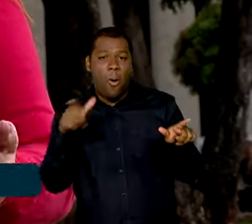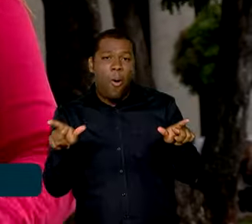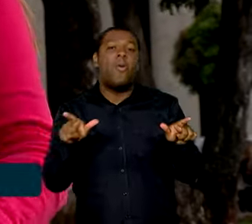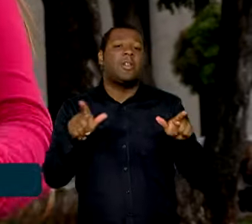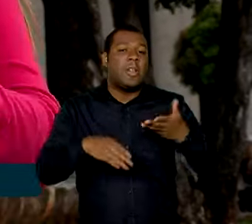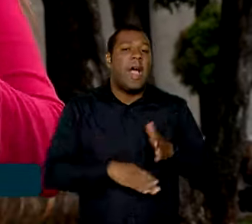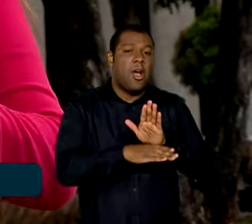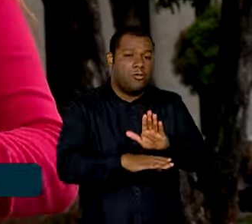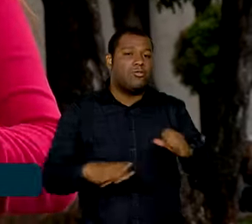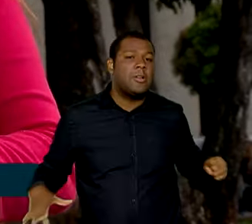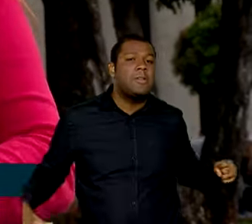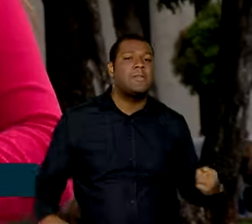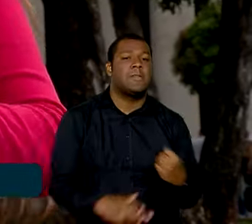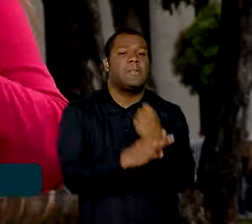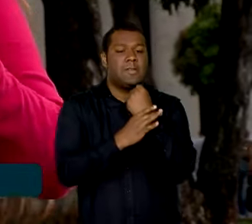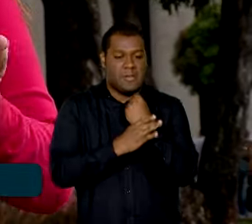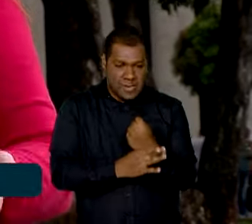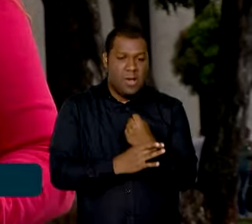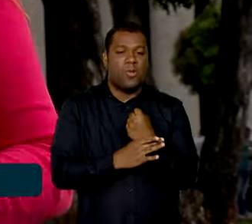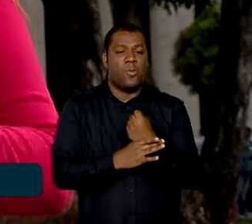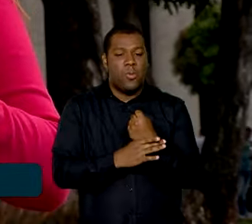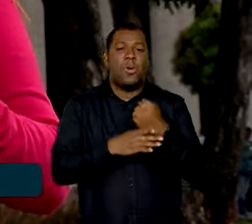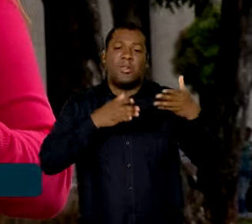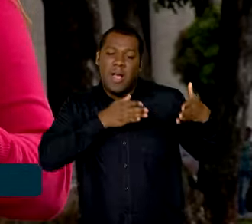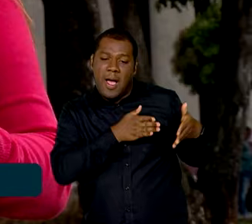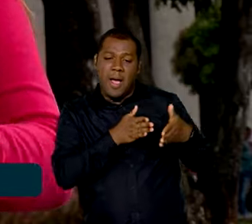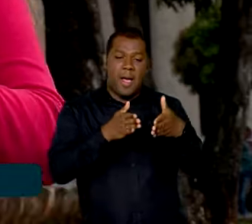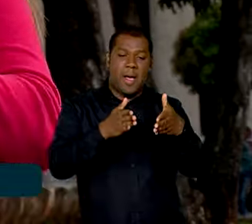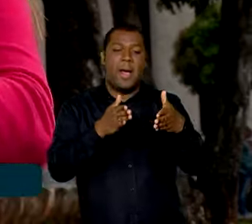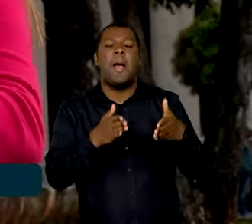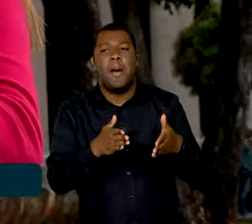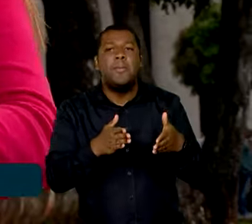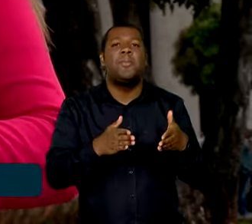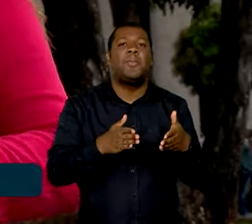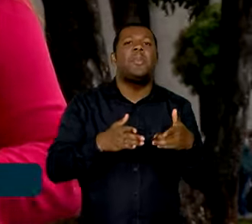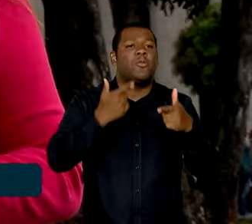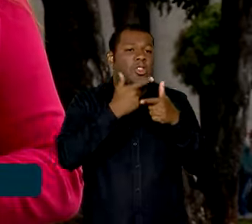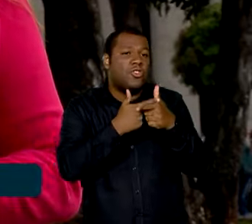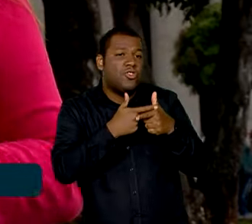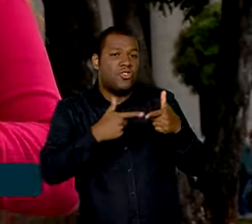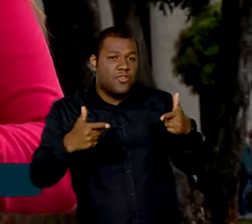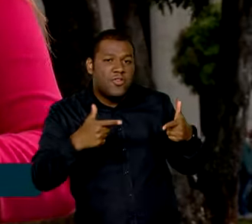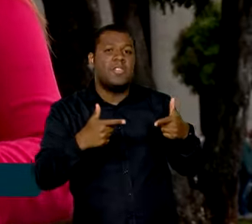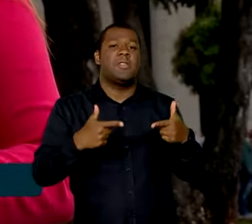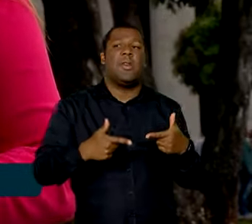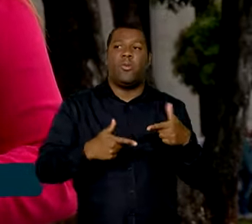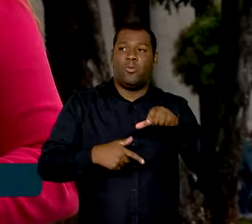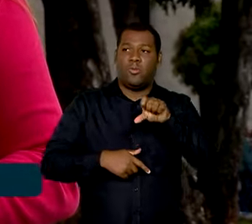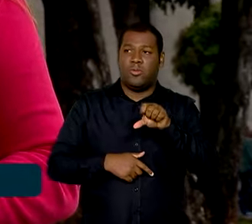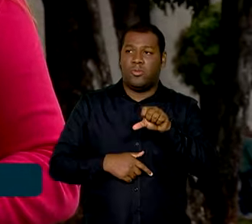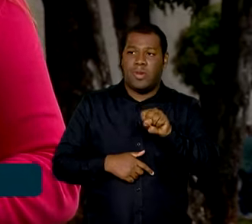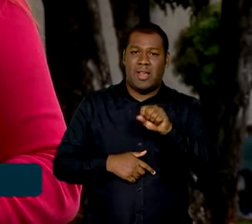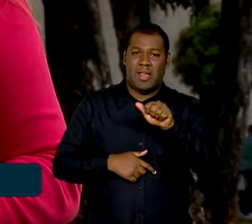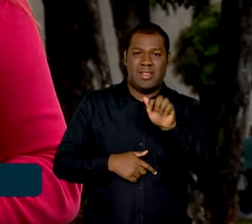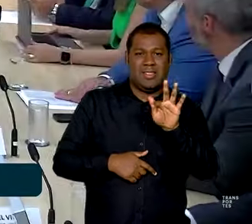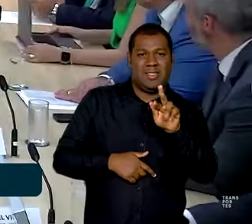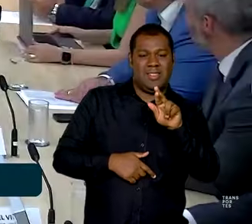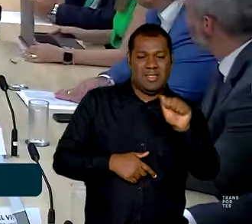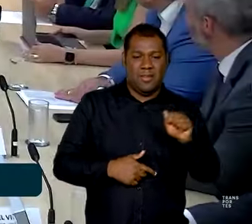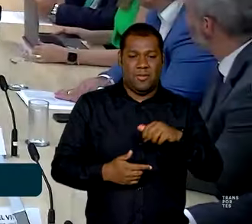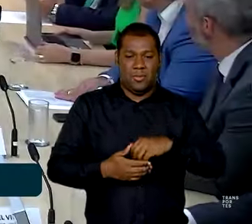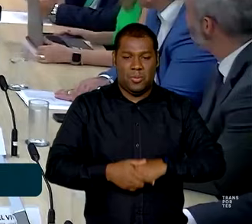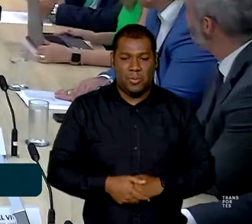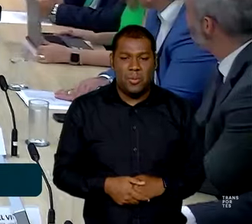segurança e a eficiência nas rotas de distribuição de grãos nos mercados interno e externo.